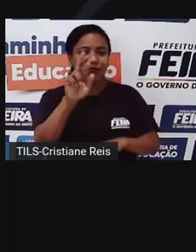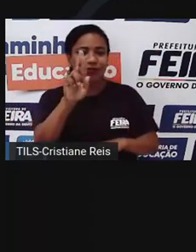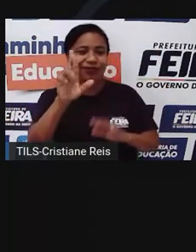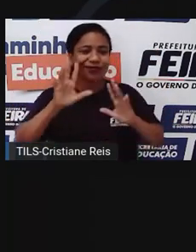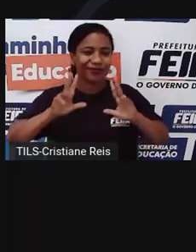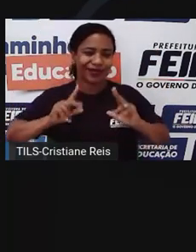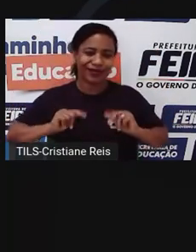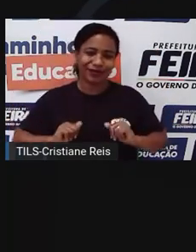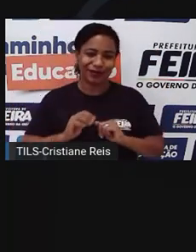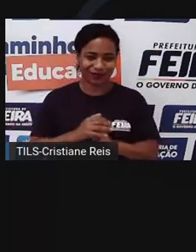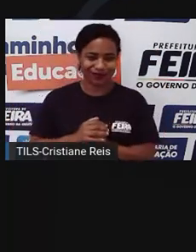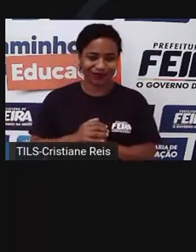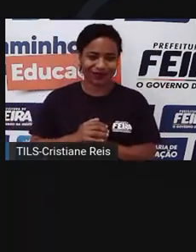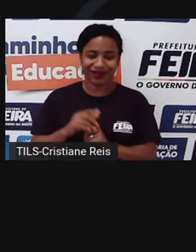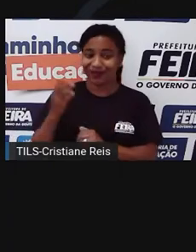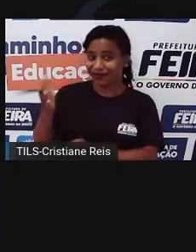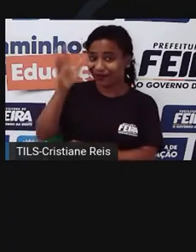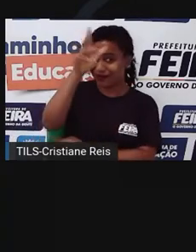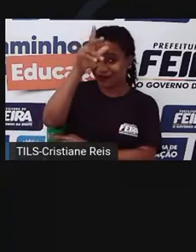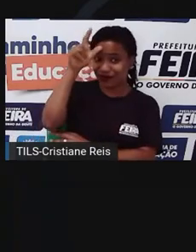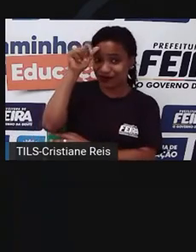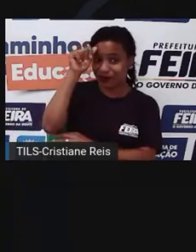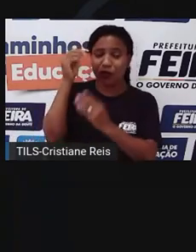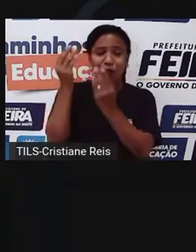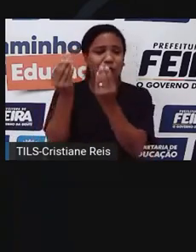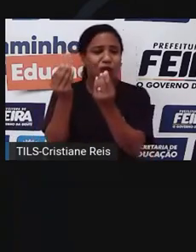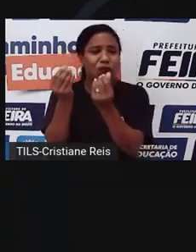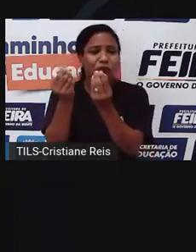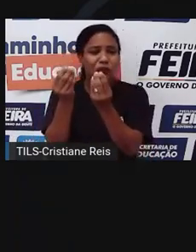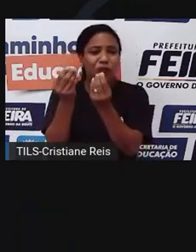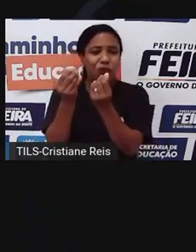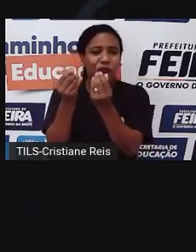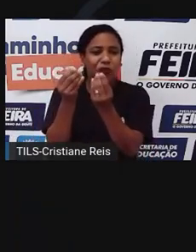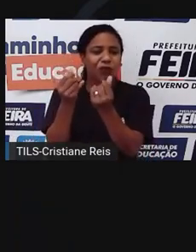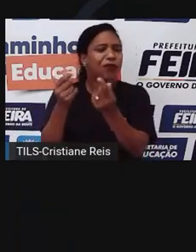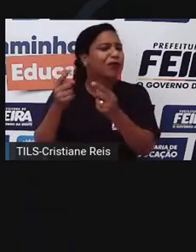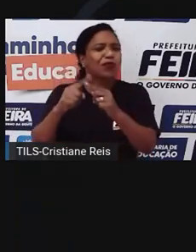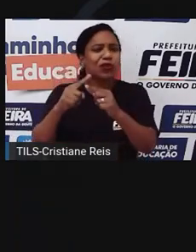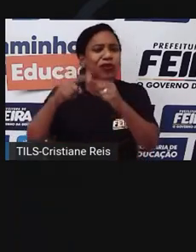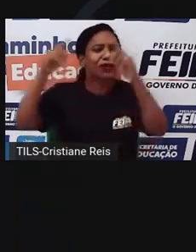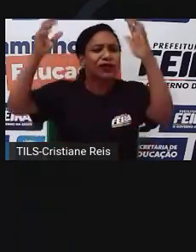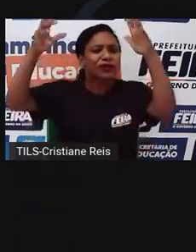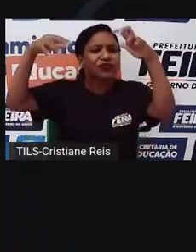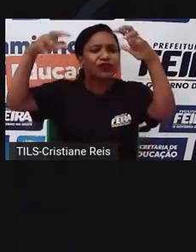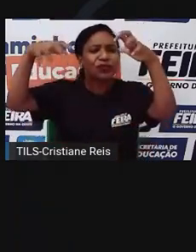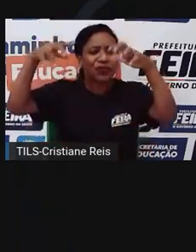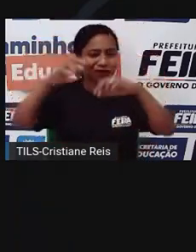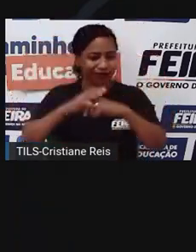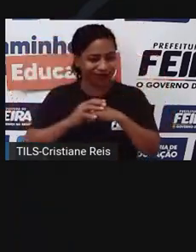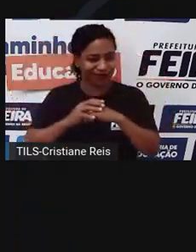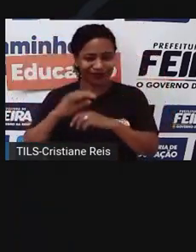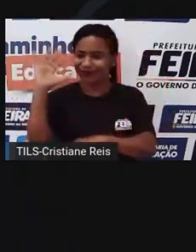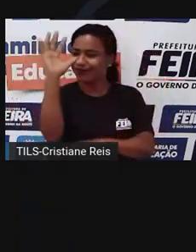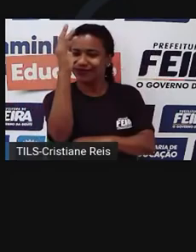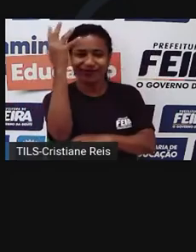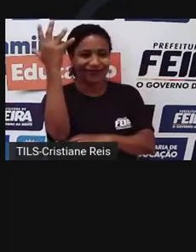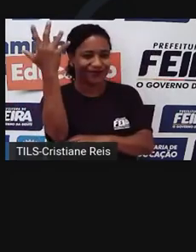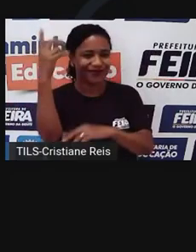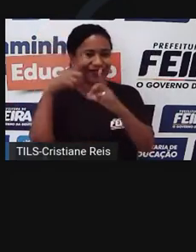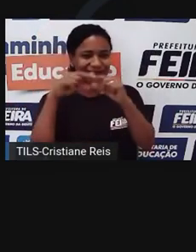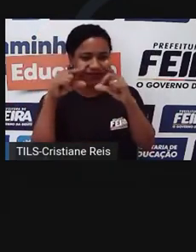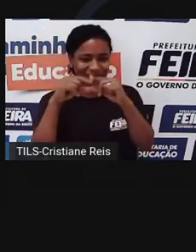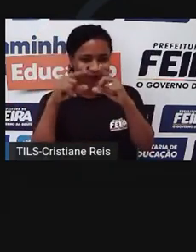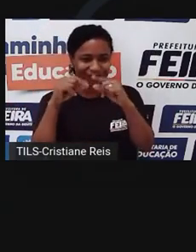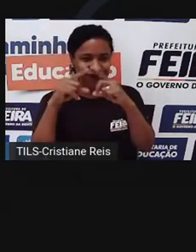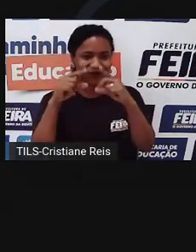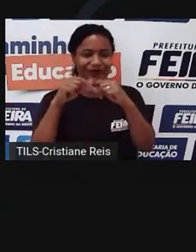Fonte de umidade a já sabe agora. Mas e o que faz chover? As folhas das árvores têm compostos lá que vaporam e vão para a atmosfera.